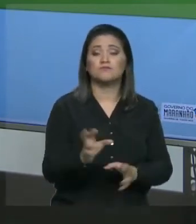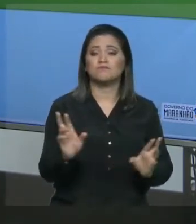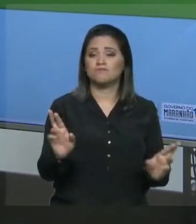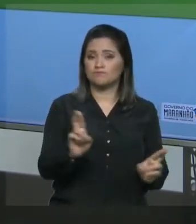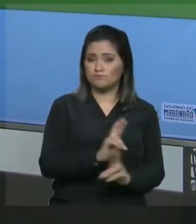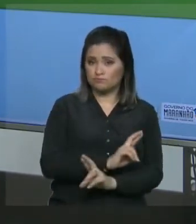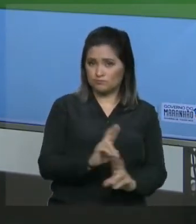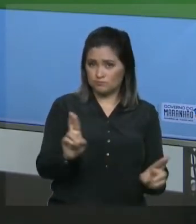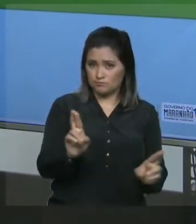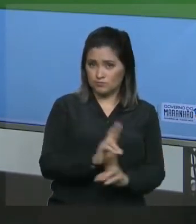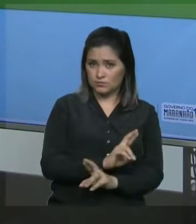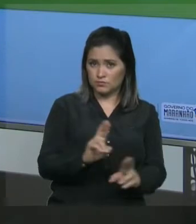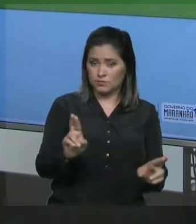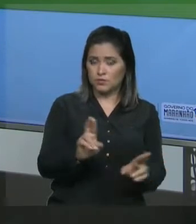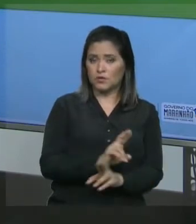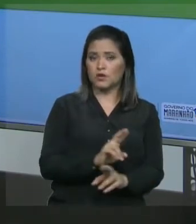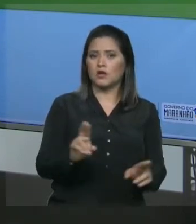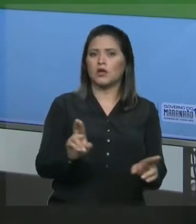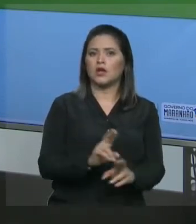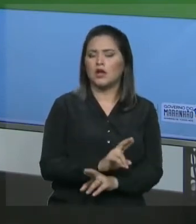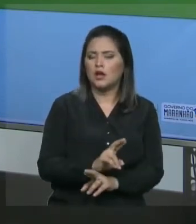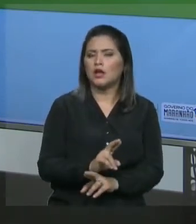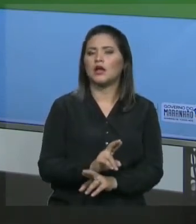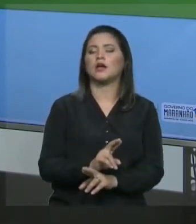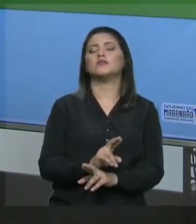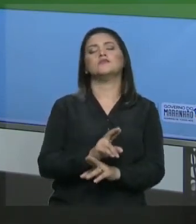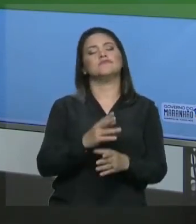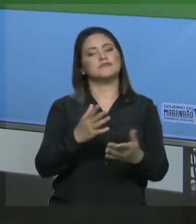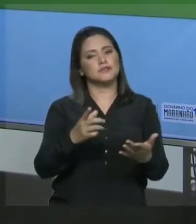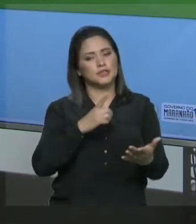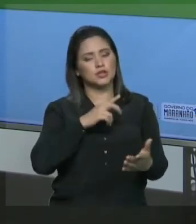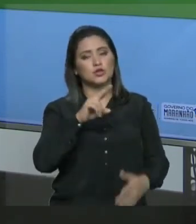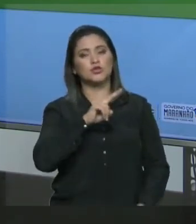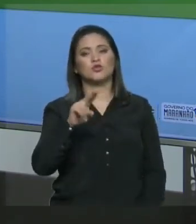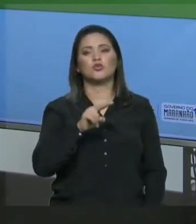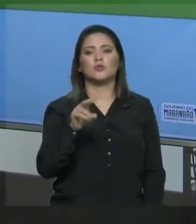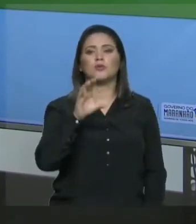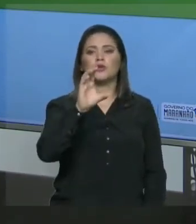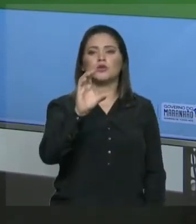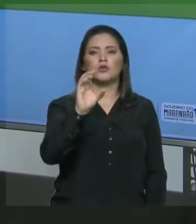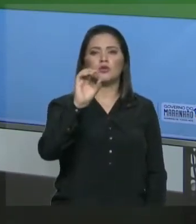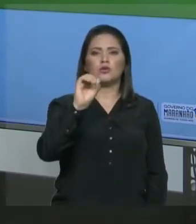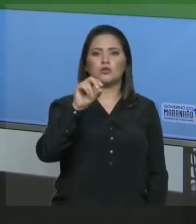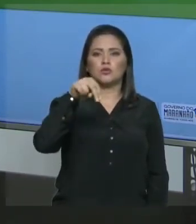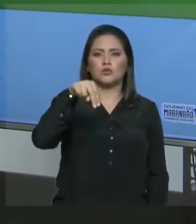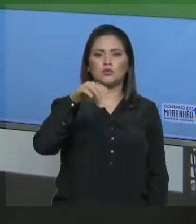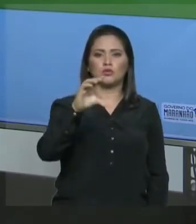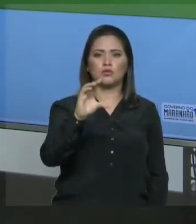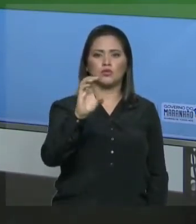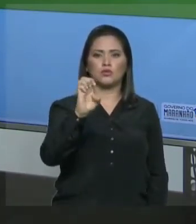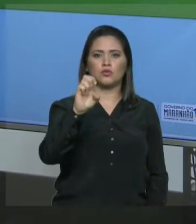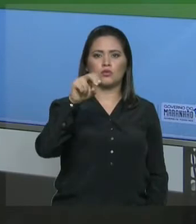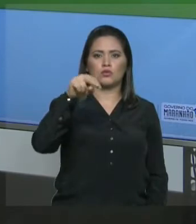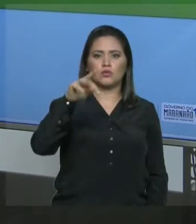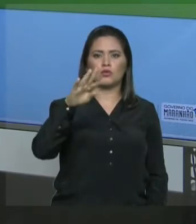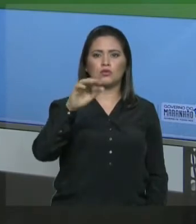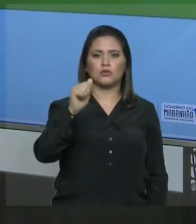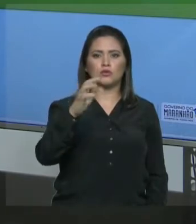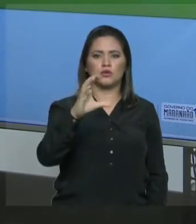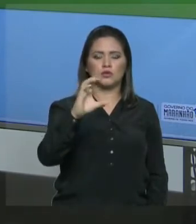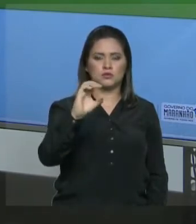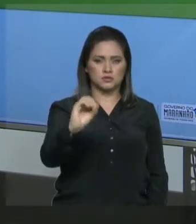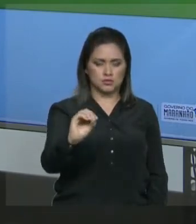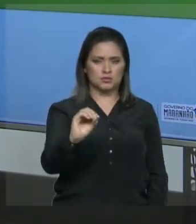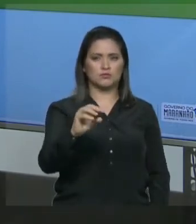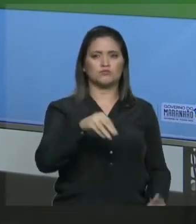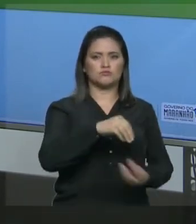solução, nós damos o nome de concentração das soluções. Então, as concentrações das soluções são as